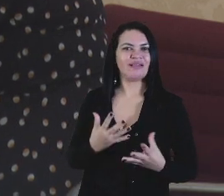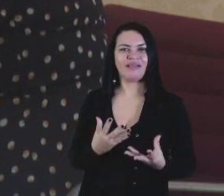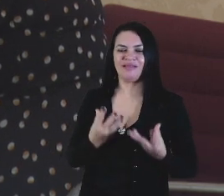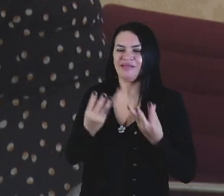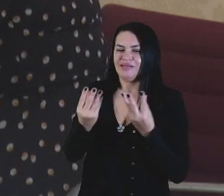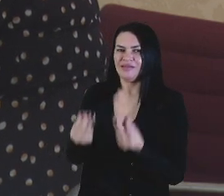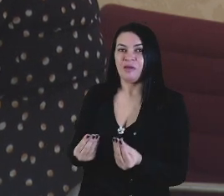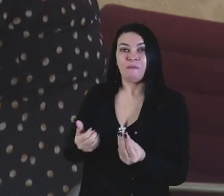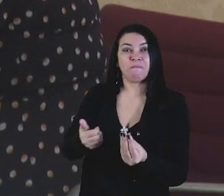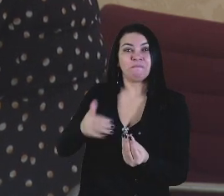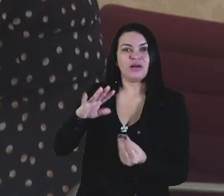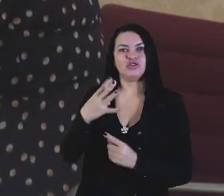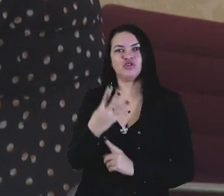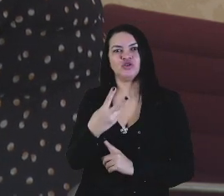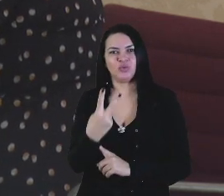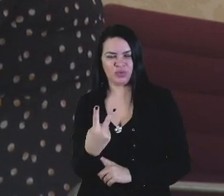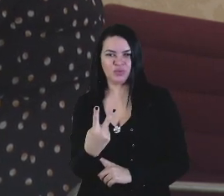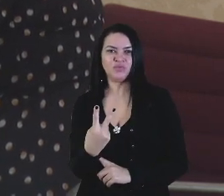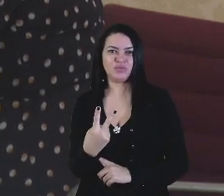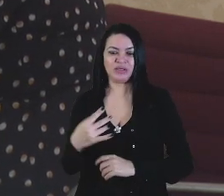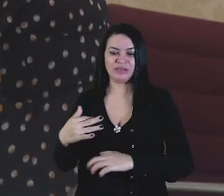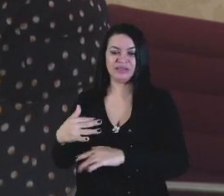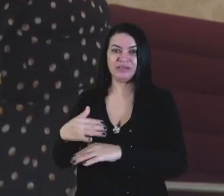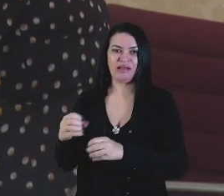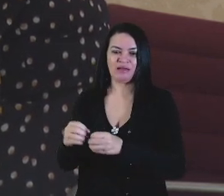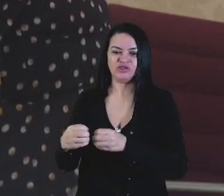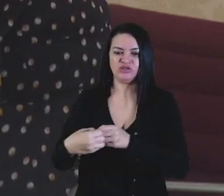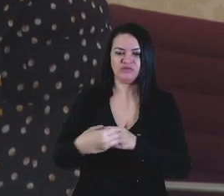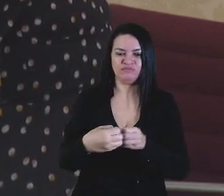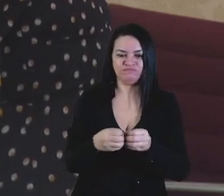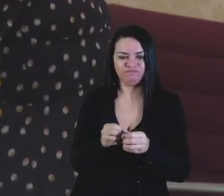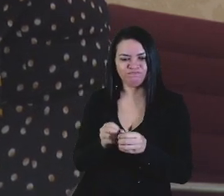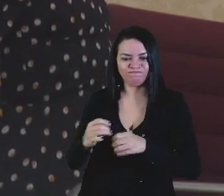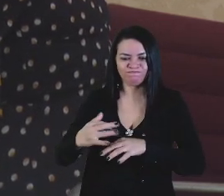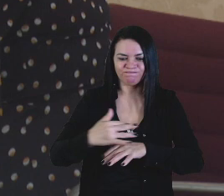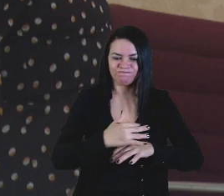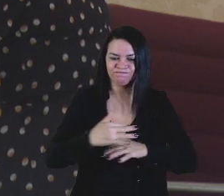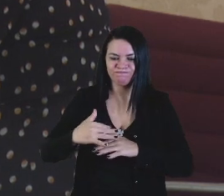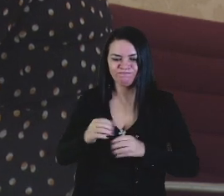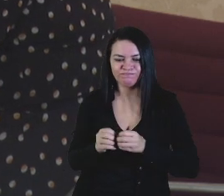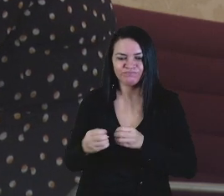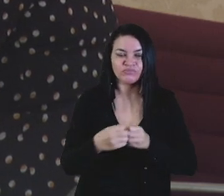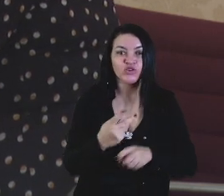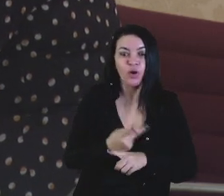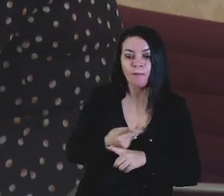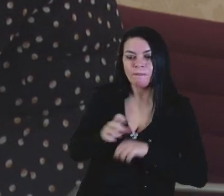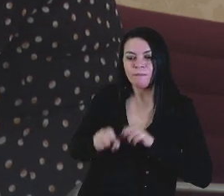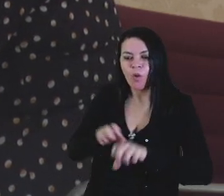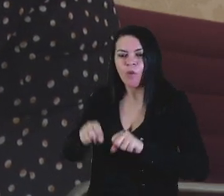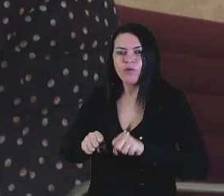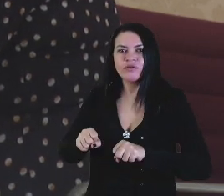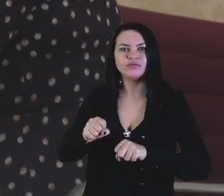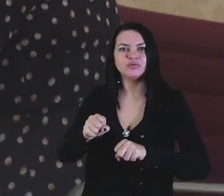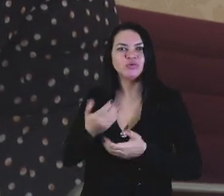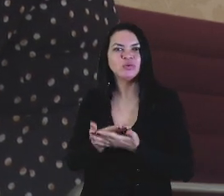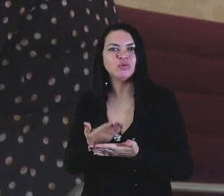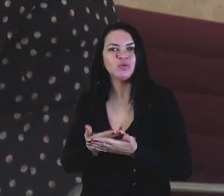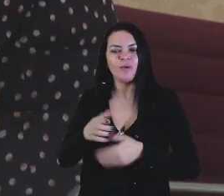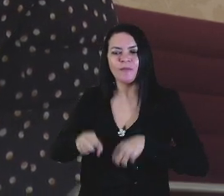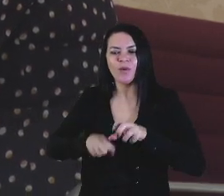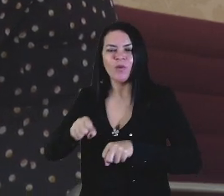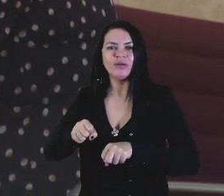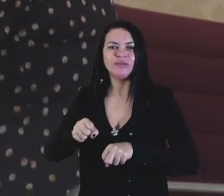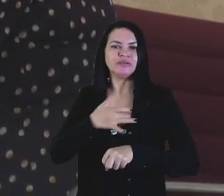mais de 42 cidades vizinhas que para lá correm em busca de estudo, em busca de saúde, de